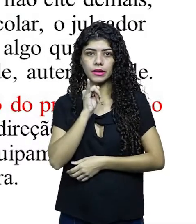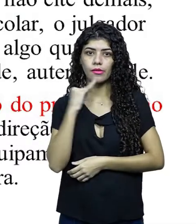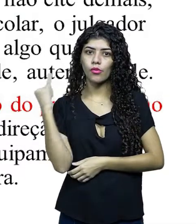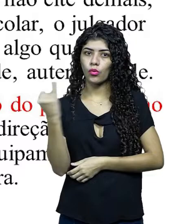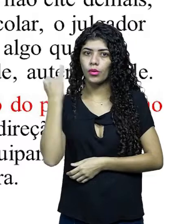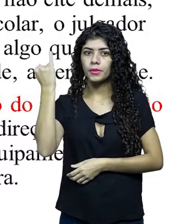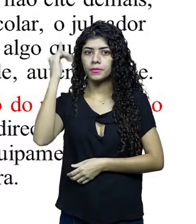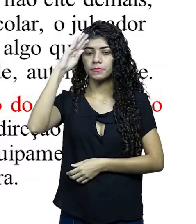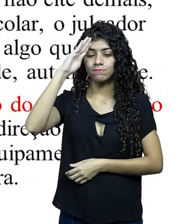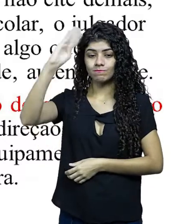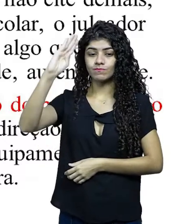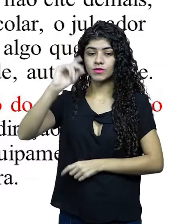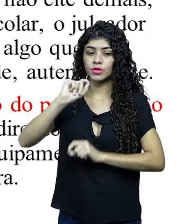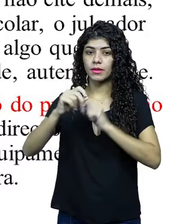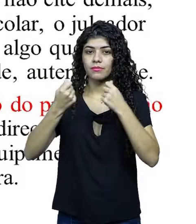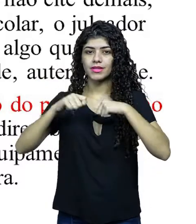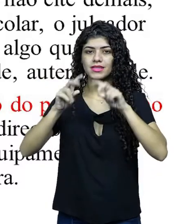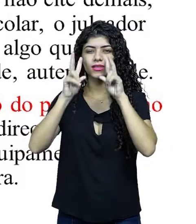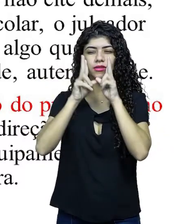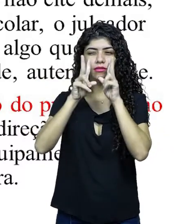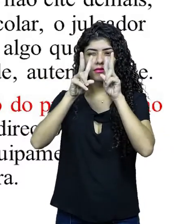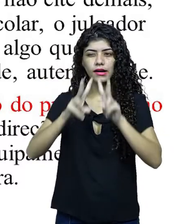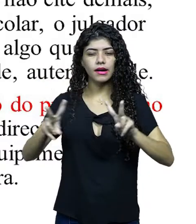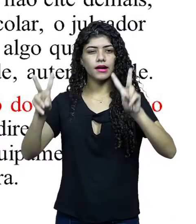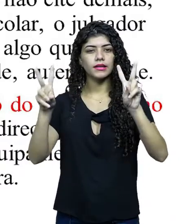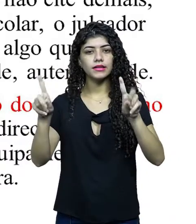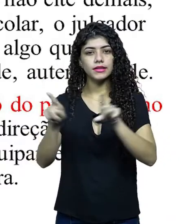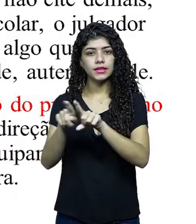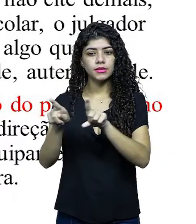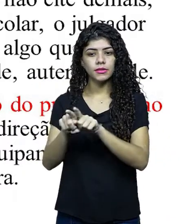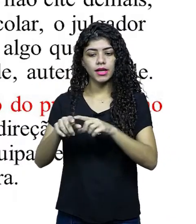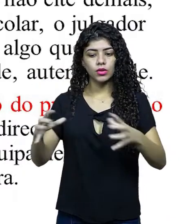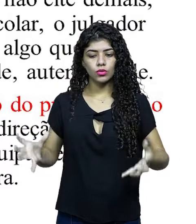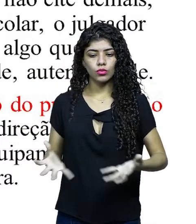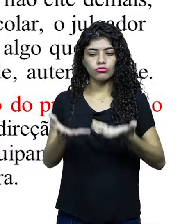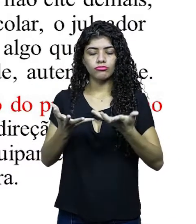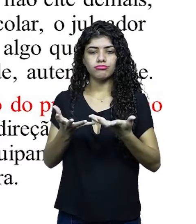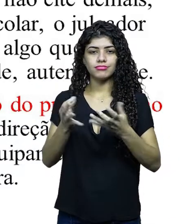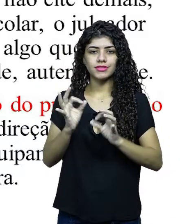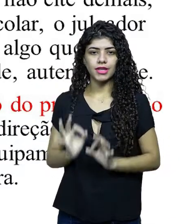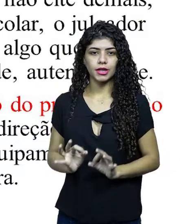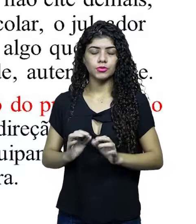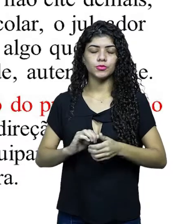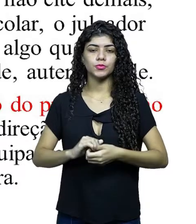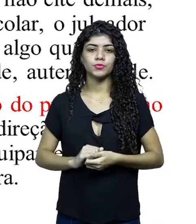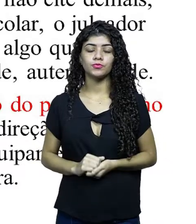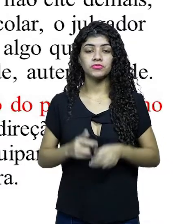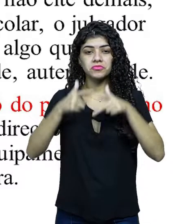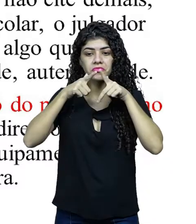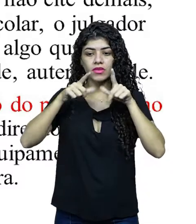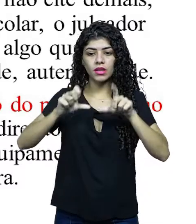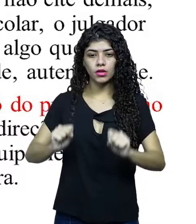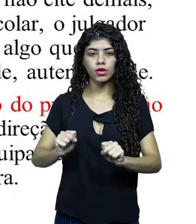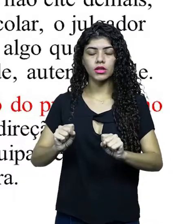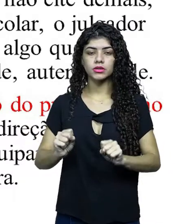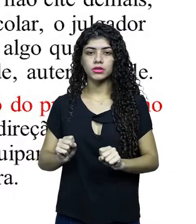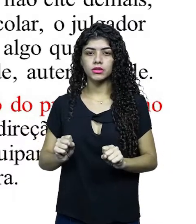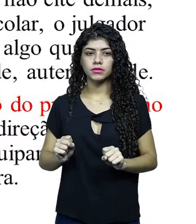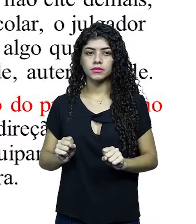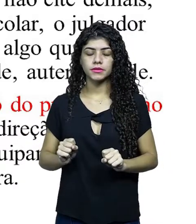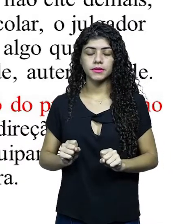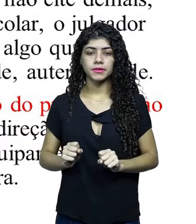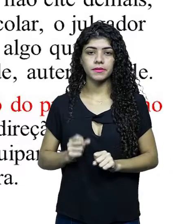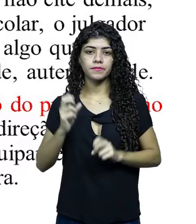importantíssima. Deve conter a visão e a abordagem a ser adotada. A linguagem audiovisual